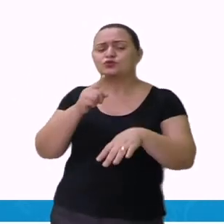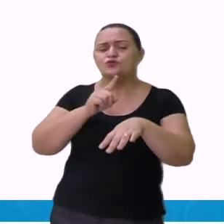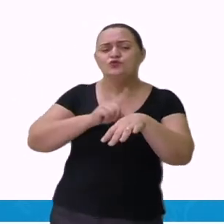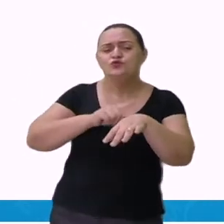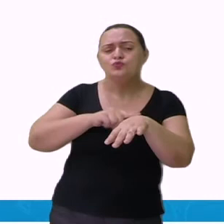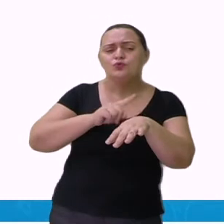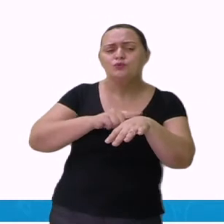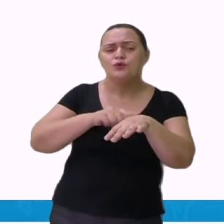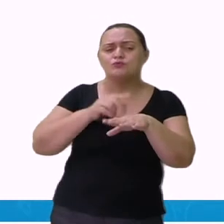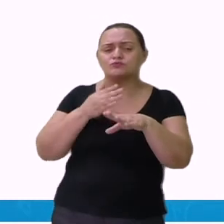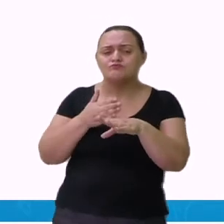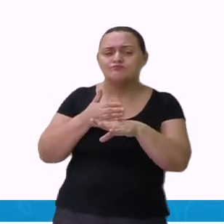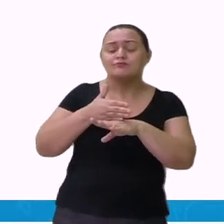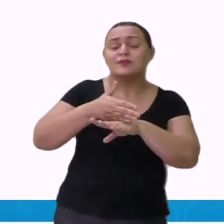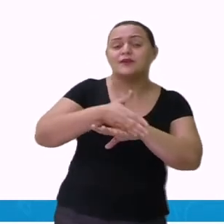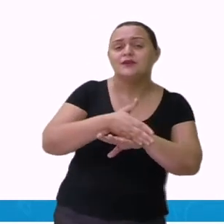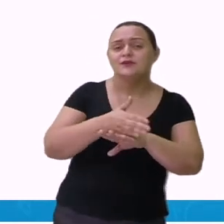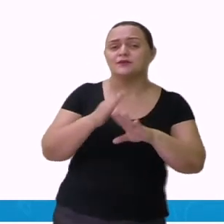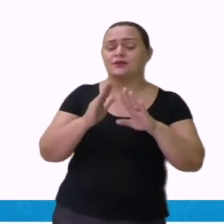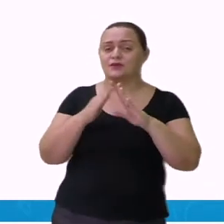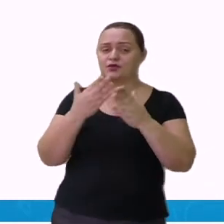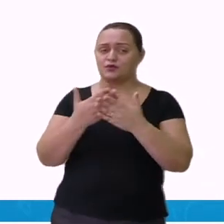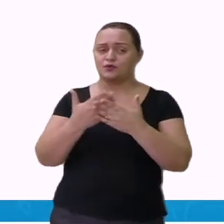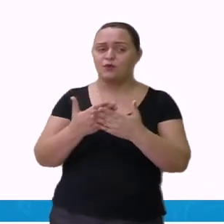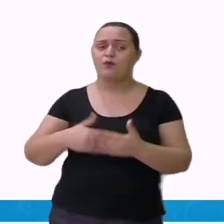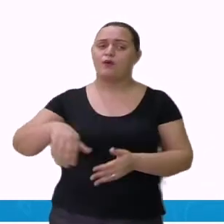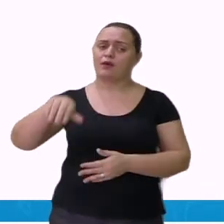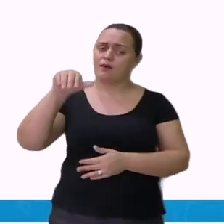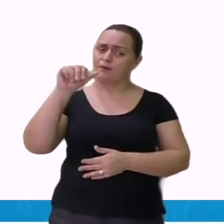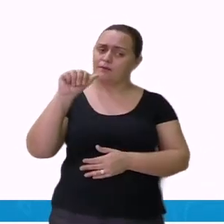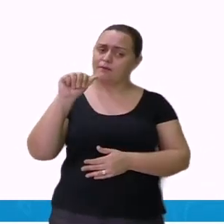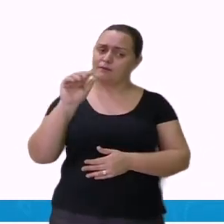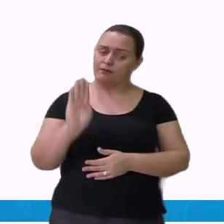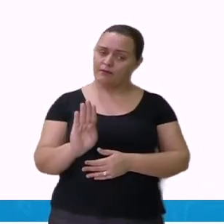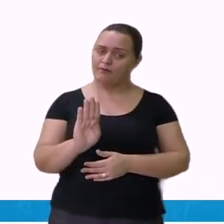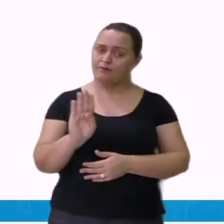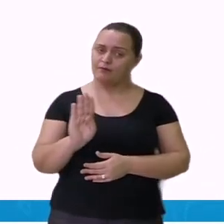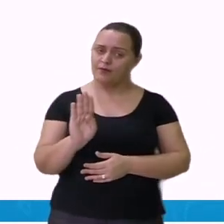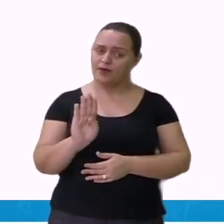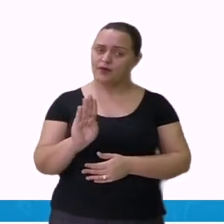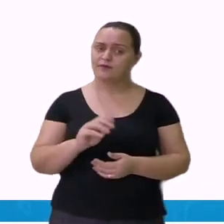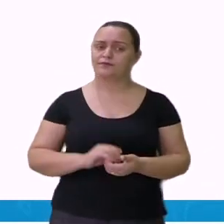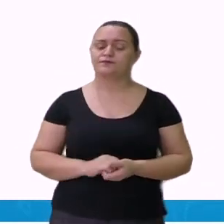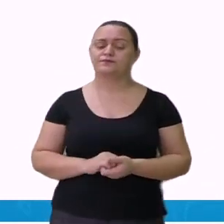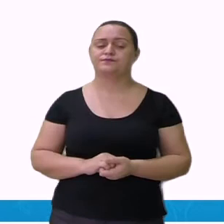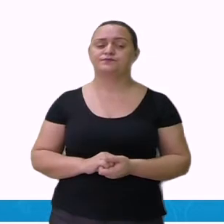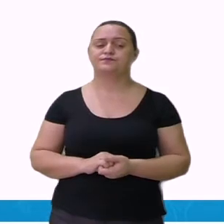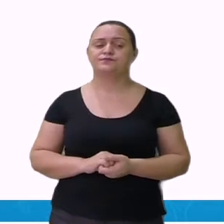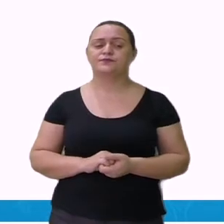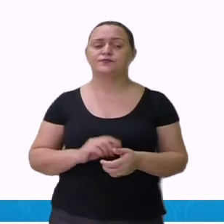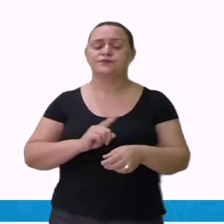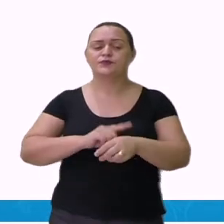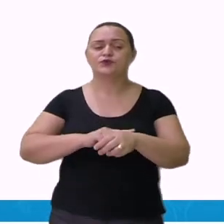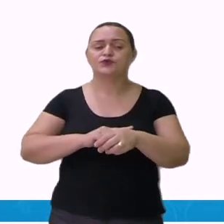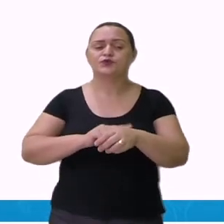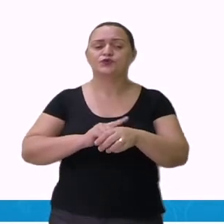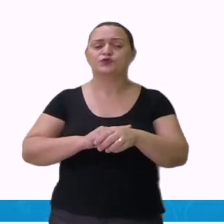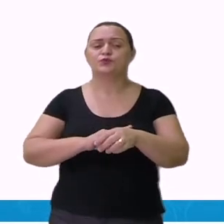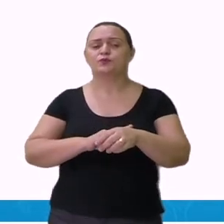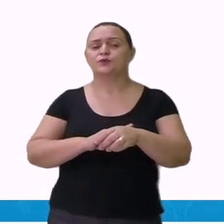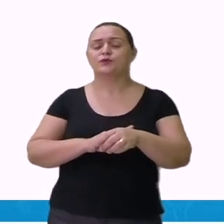ingressam na escola. Letra B, desde o momento de que